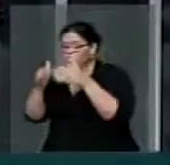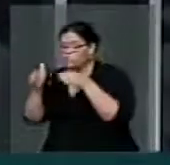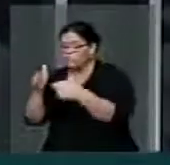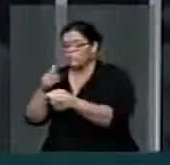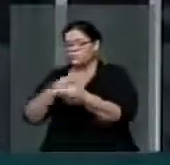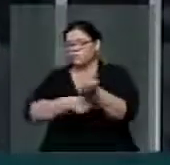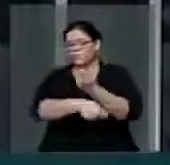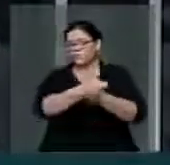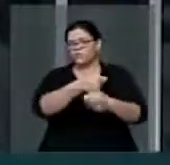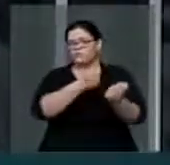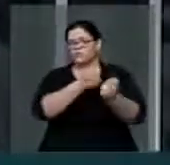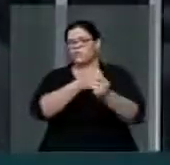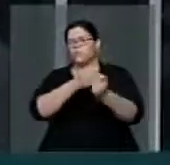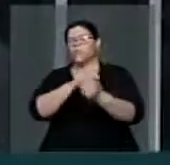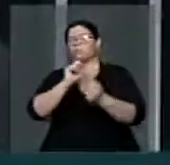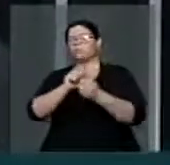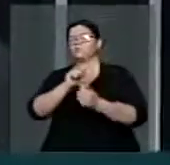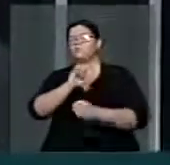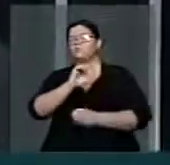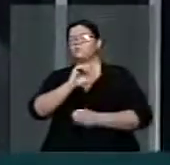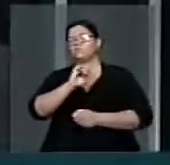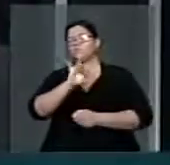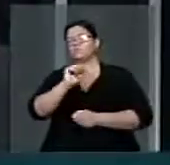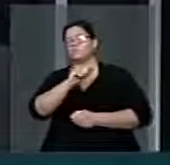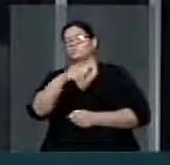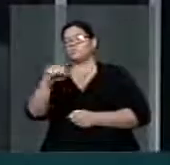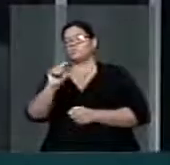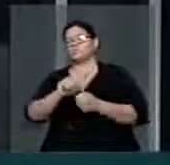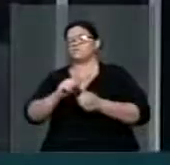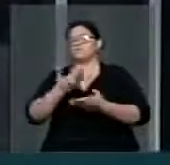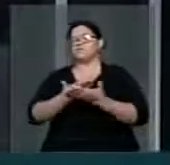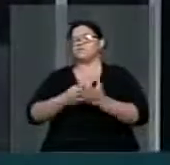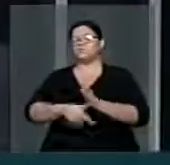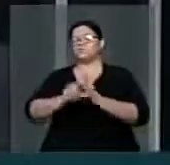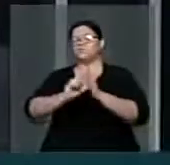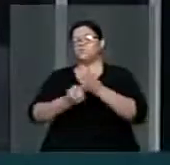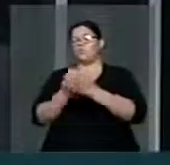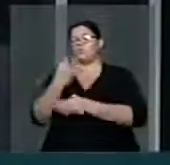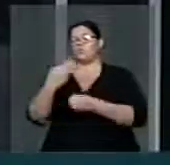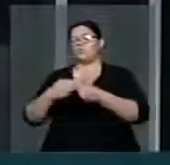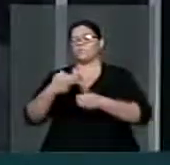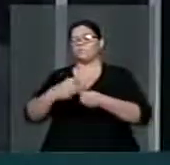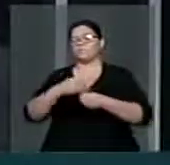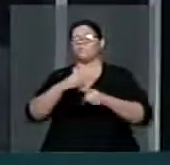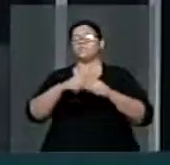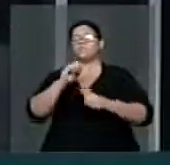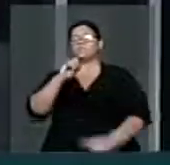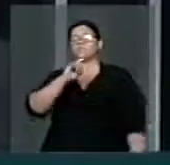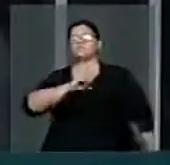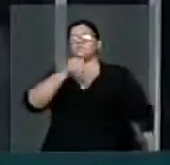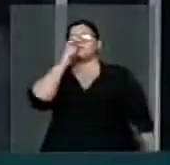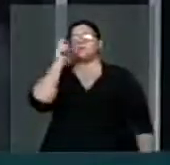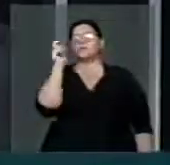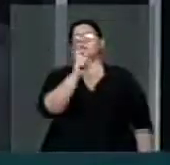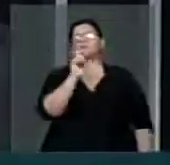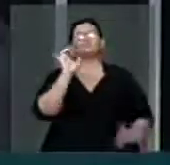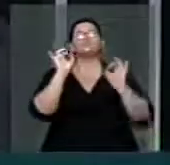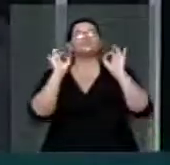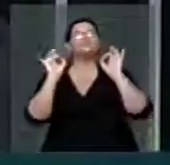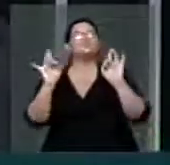vão poder se habilitar para fazer esse estudo e criar municípios por interesses meramente